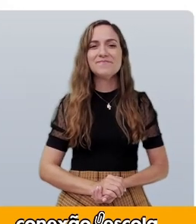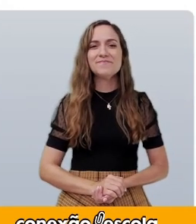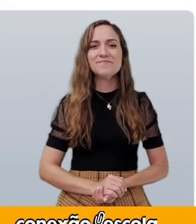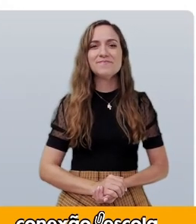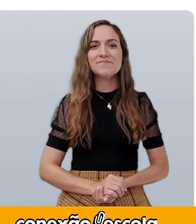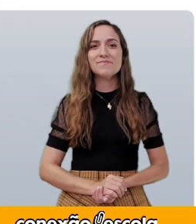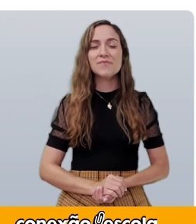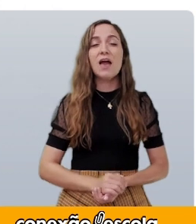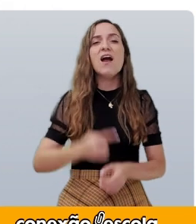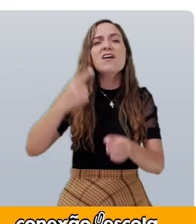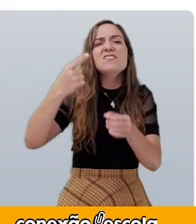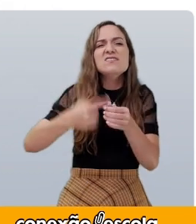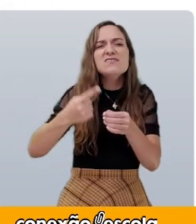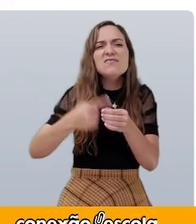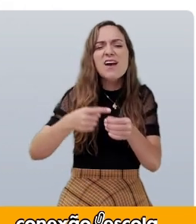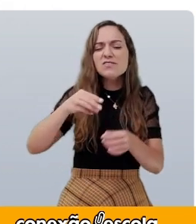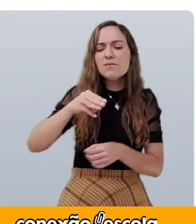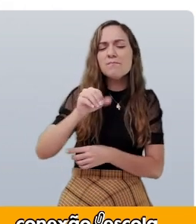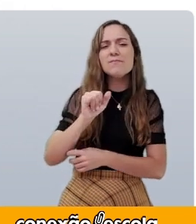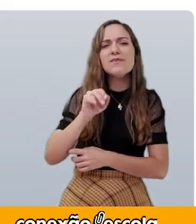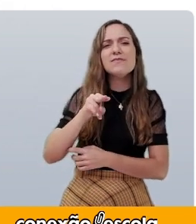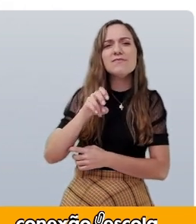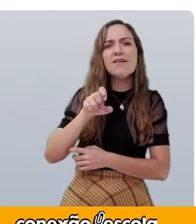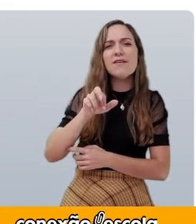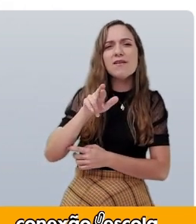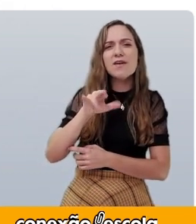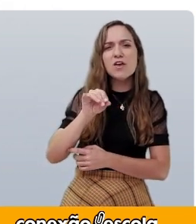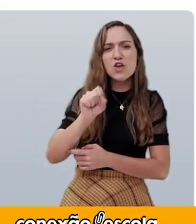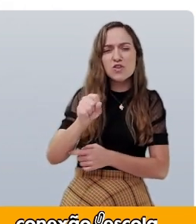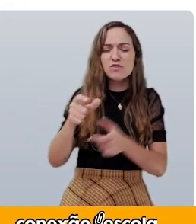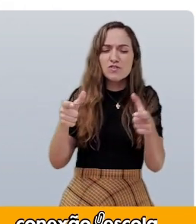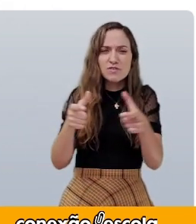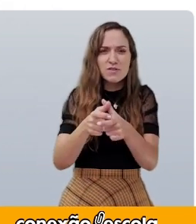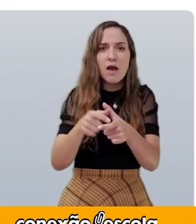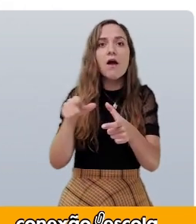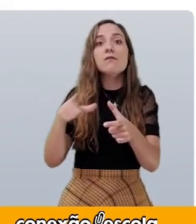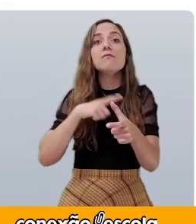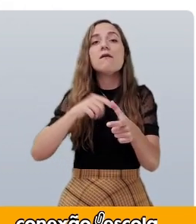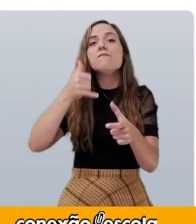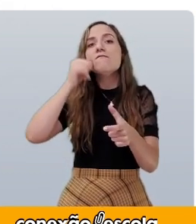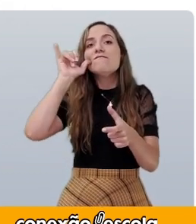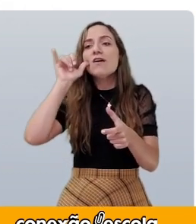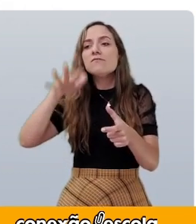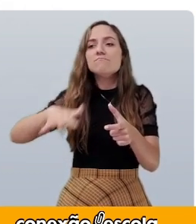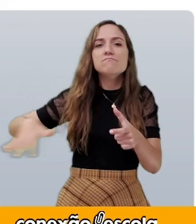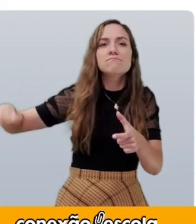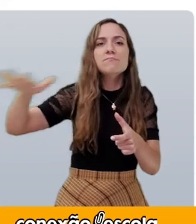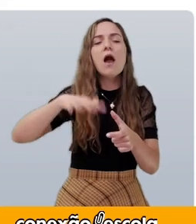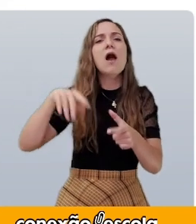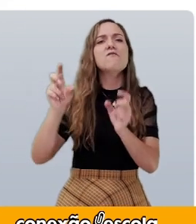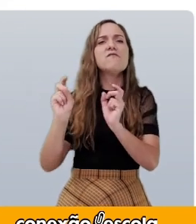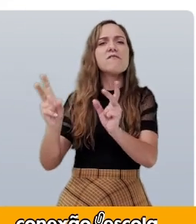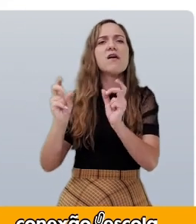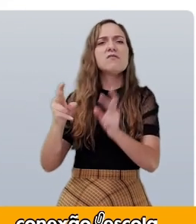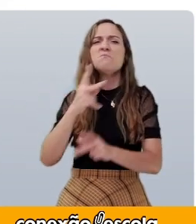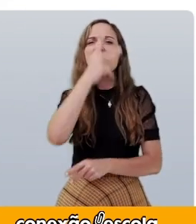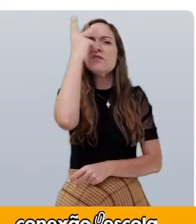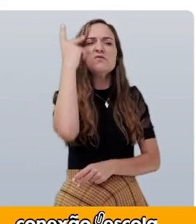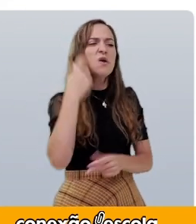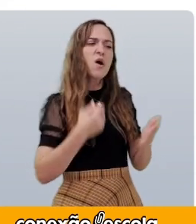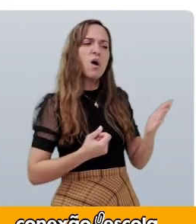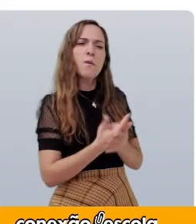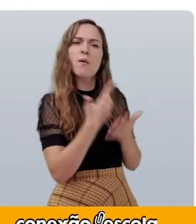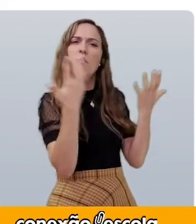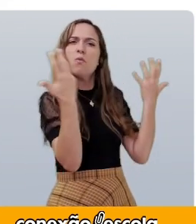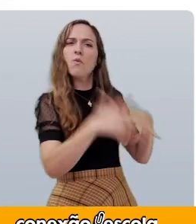Em Mineiros, do Tietê, tinha uma fazenda à venda. Mas ninguém queria comprar.